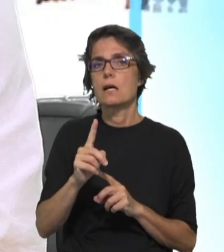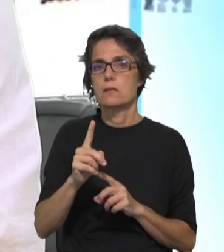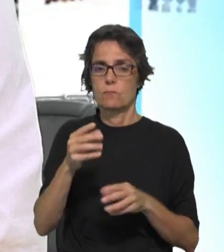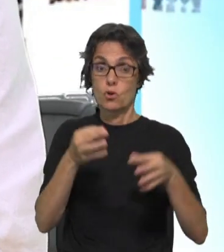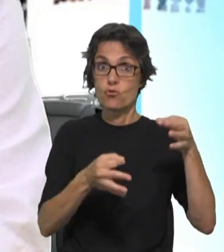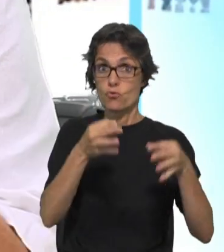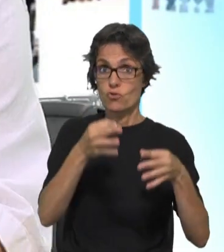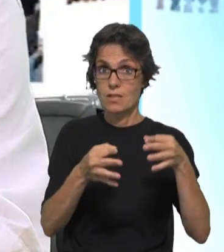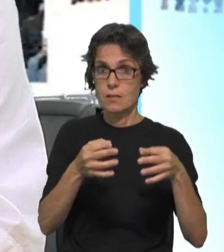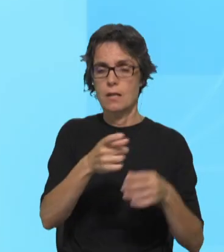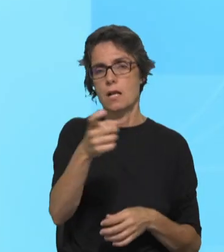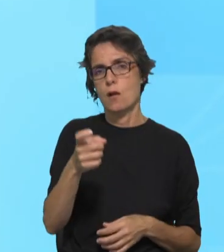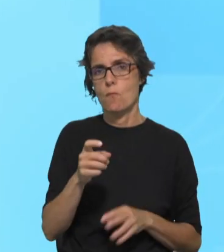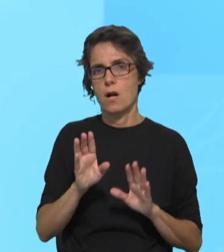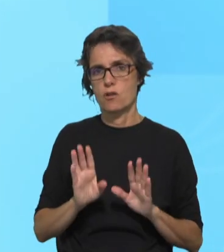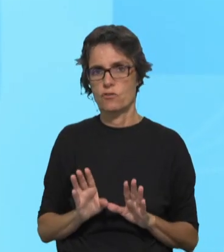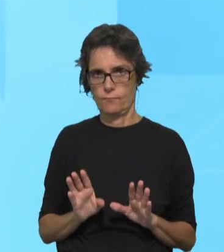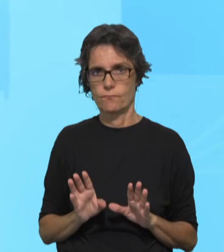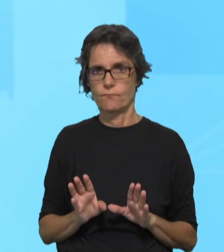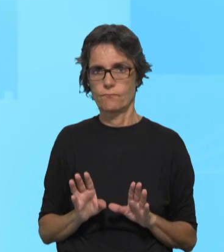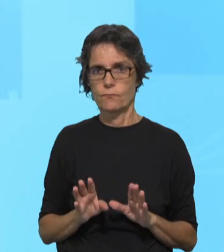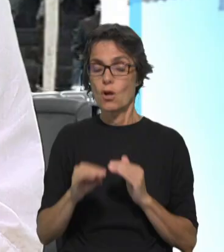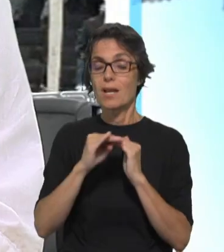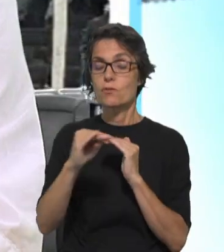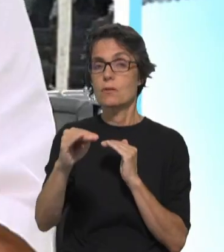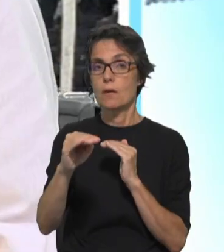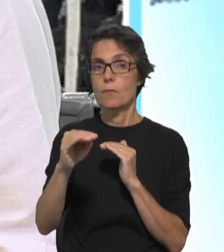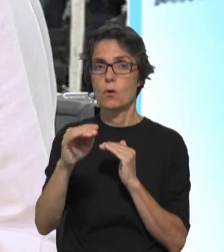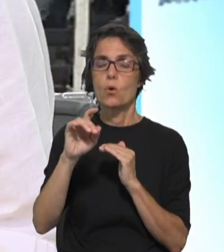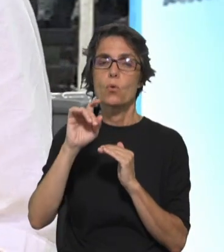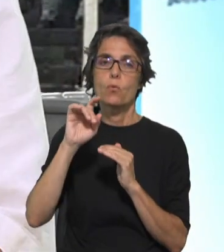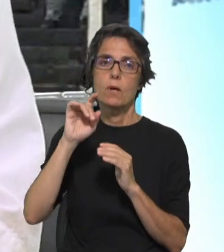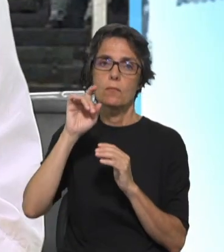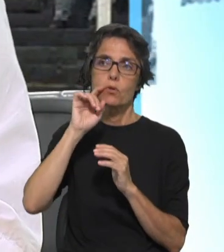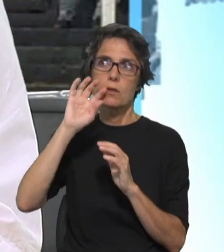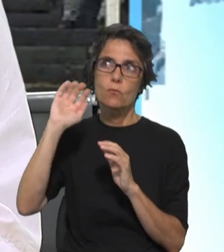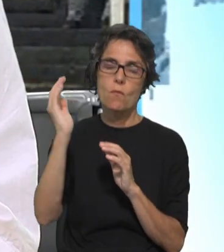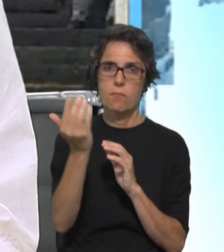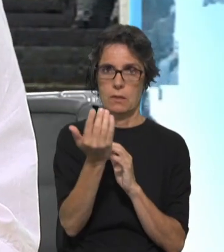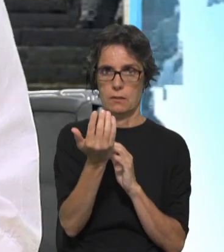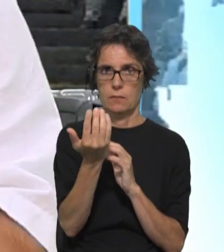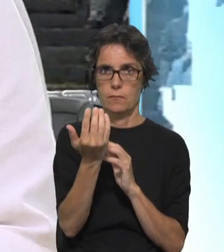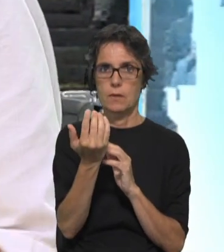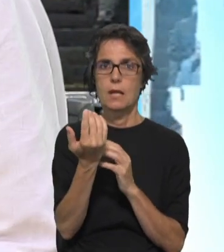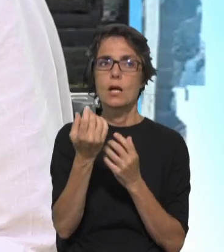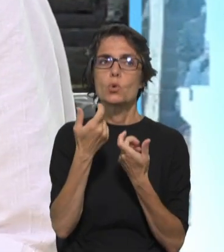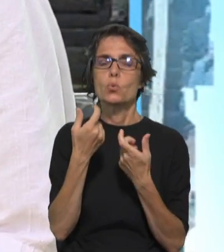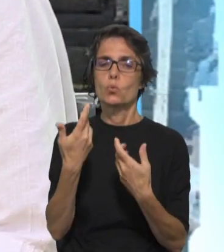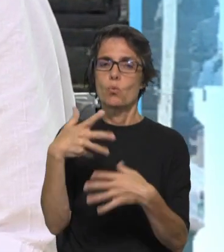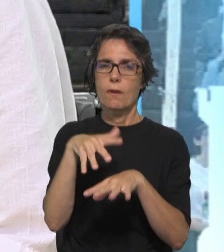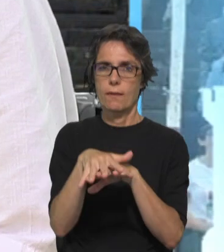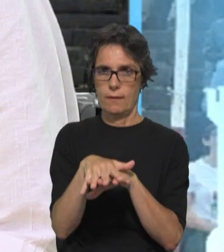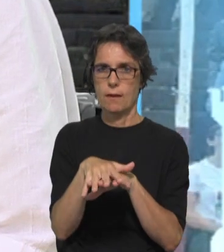e da paz. Ou seja, a sustentabilidade com uma ecologia integral. E é isso que está na base desta proposta. E é, se